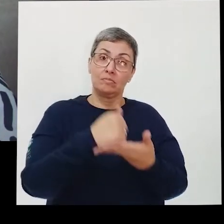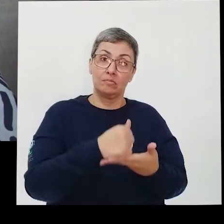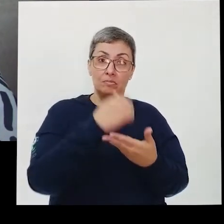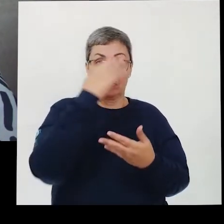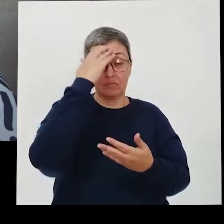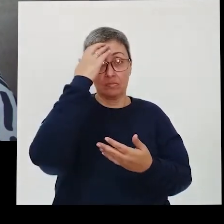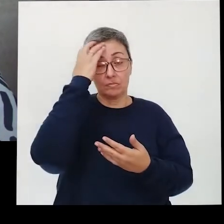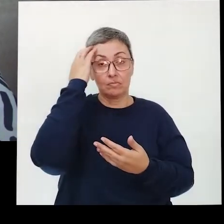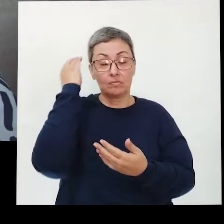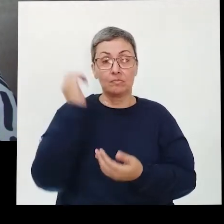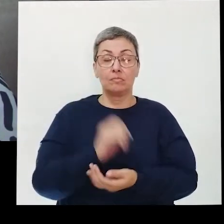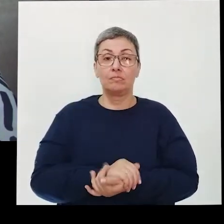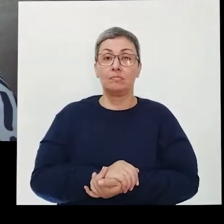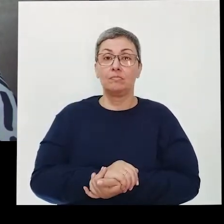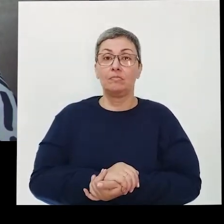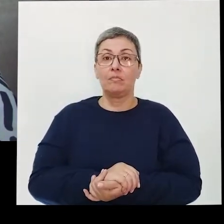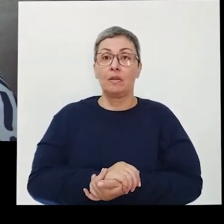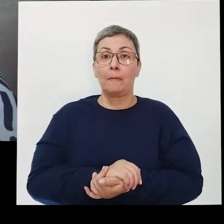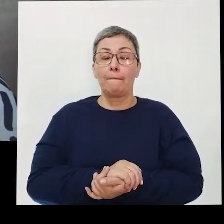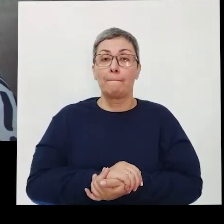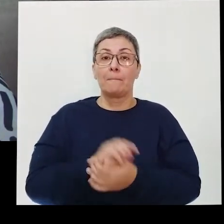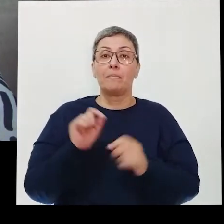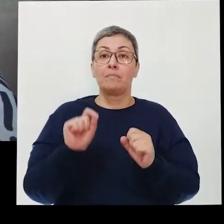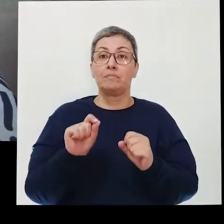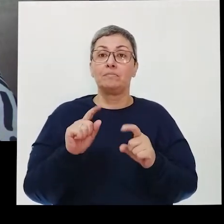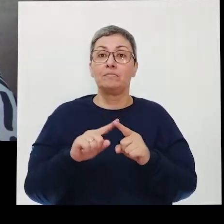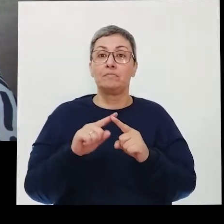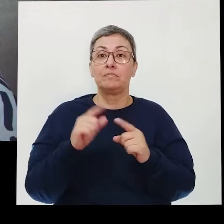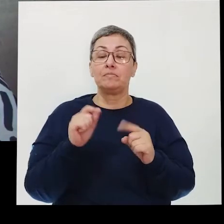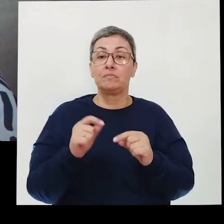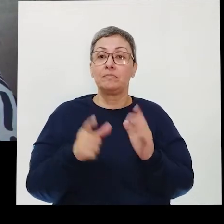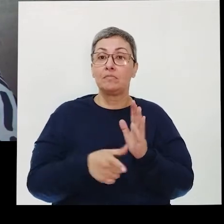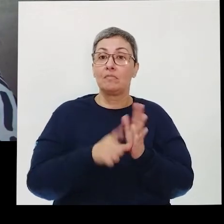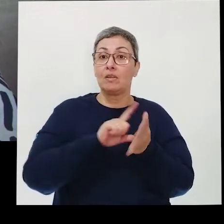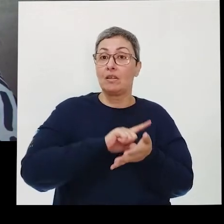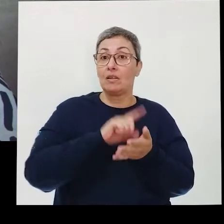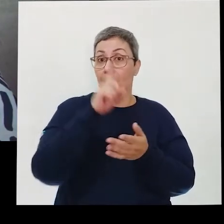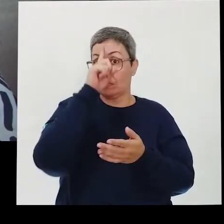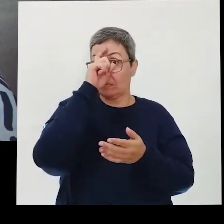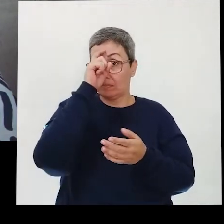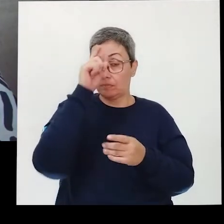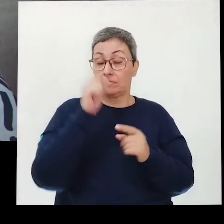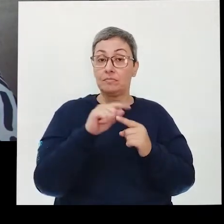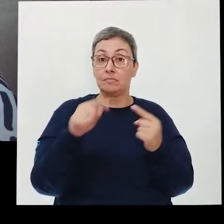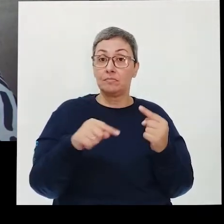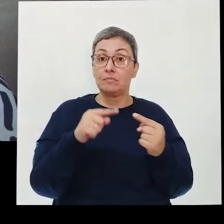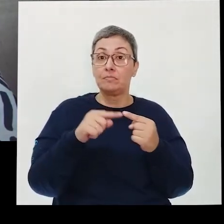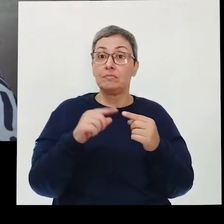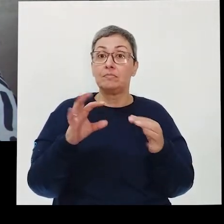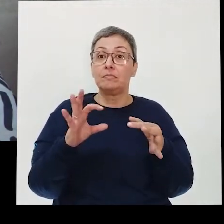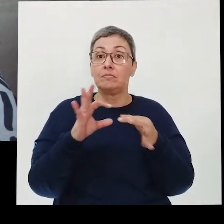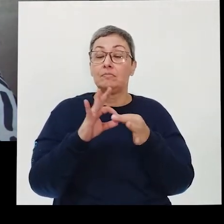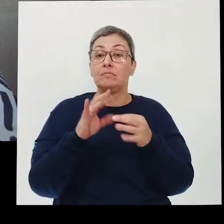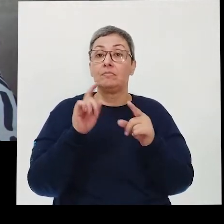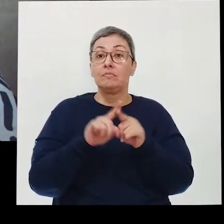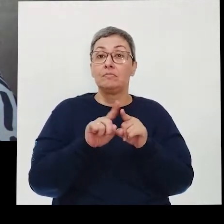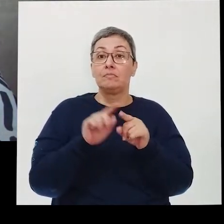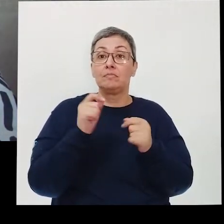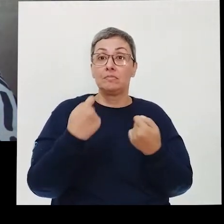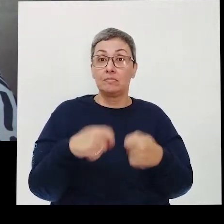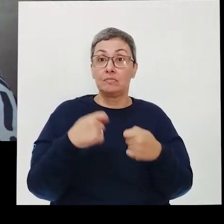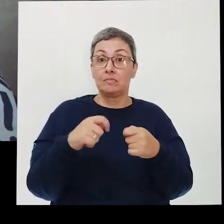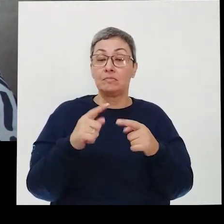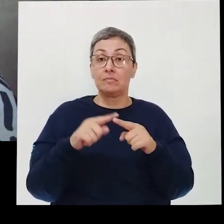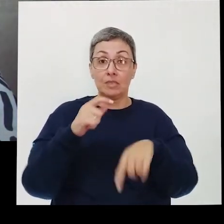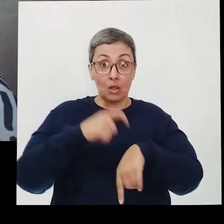que ocorreu alguma situação de urgência ou emergência. É um serviço pré-hospitalar que visa conectar a vítima aos recursos